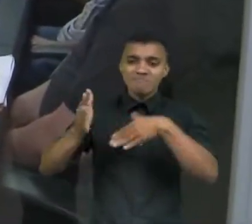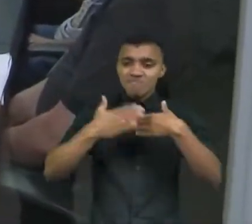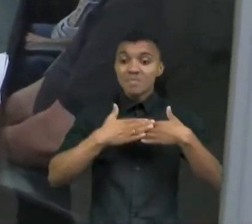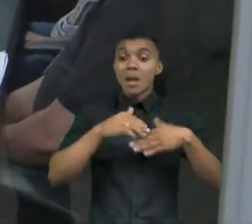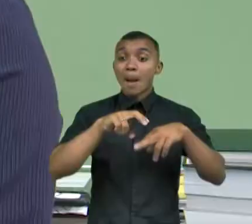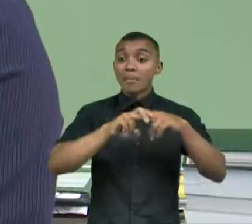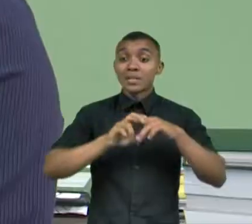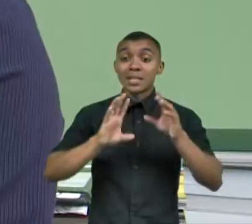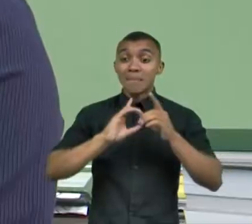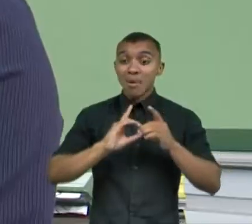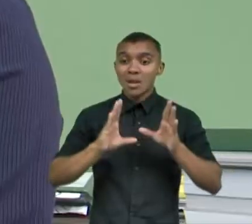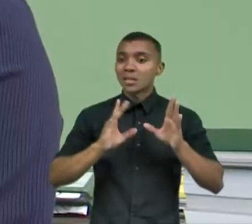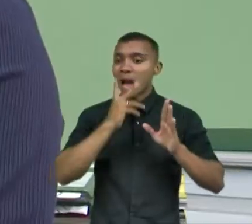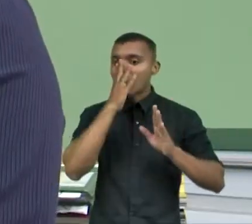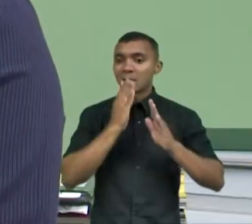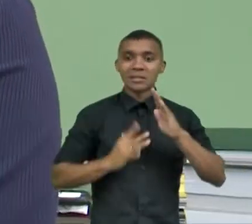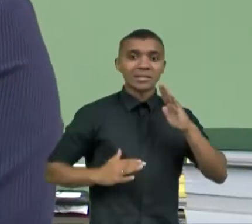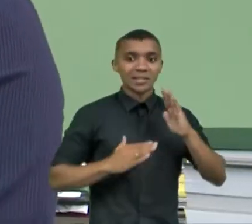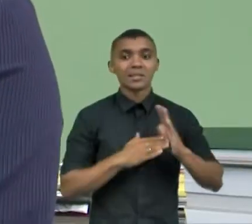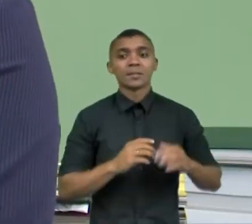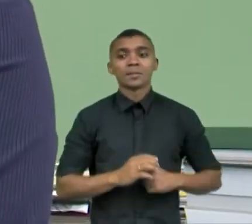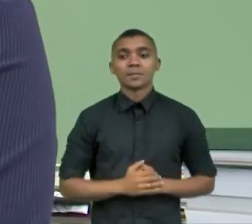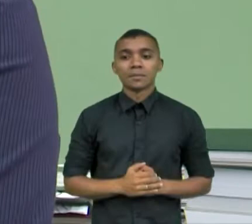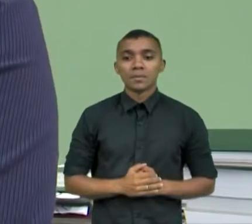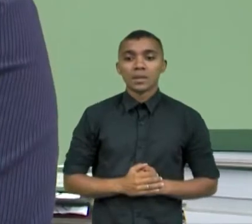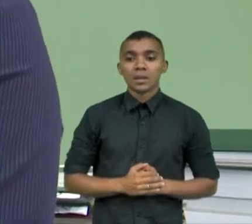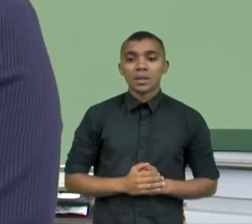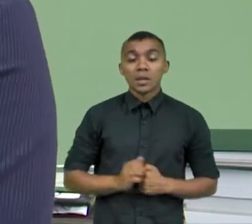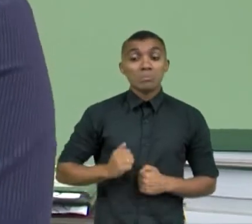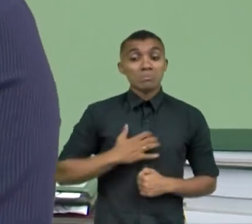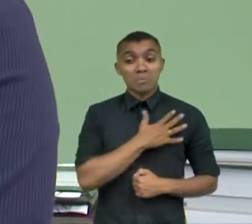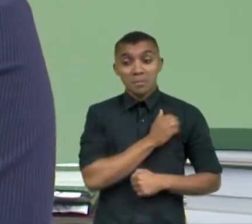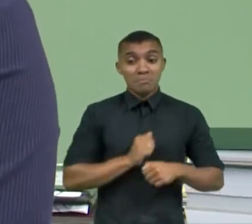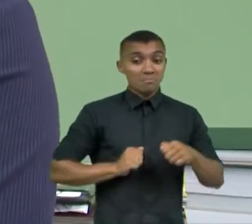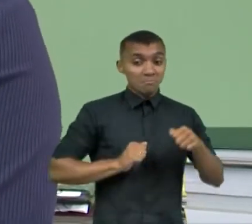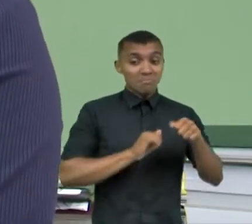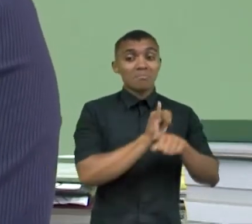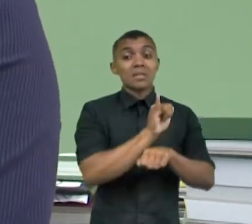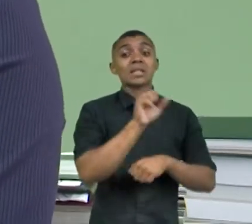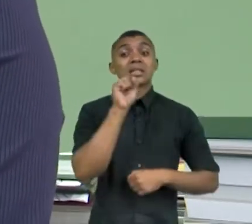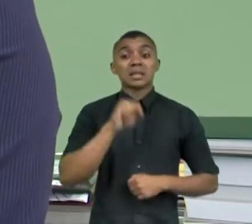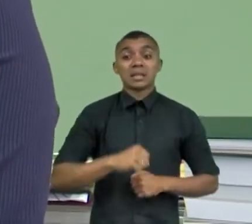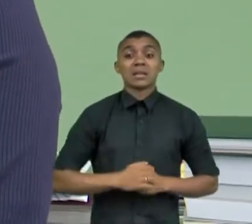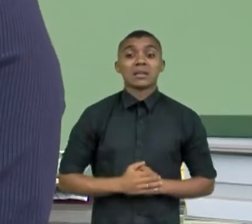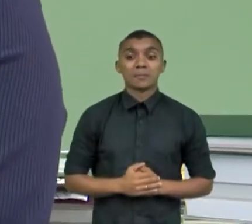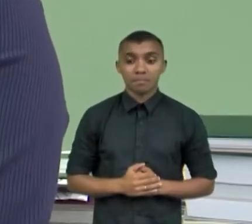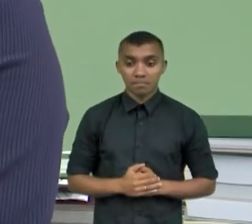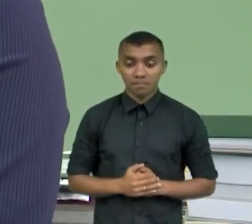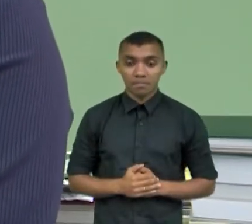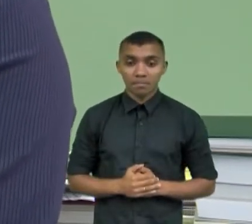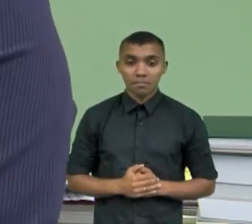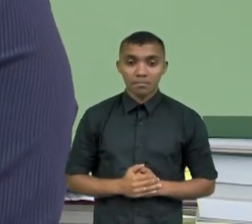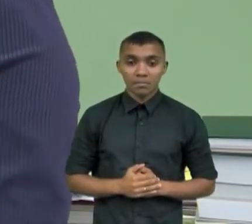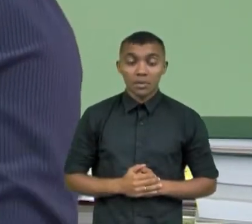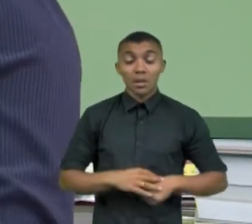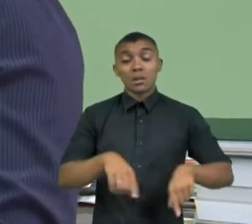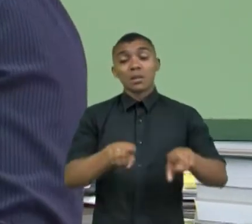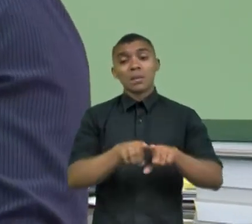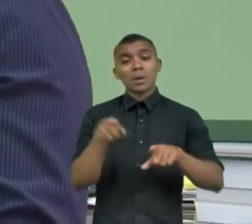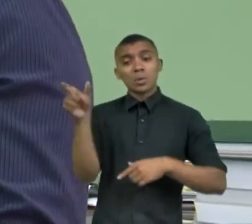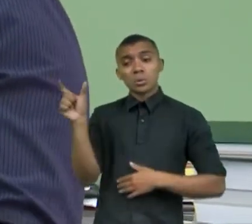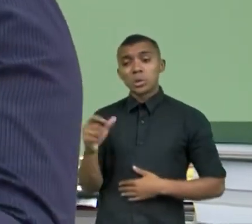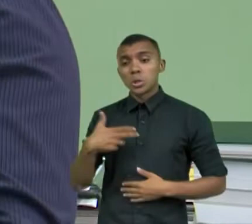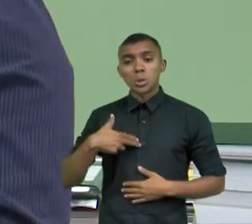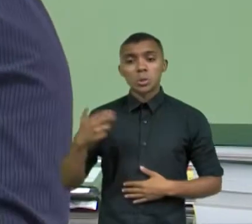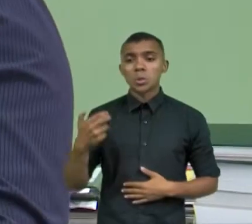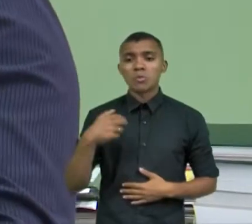prática comum. Em 1964, foi um golpe militar. Não dá para dizer que não foi. Assim como também não dá para dizer que Getúlio não deu